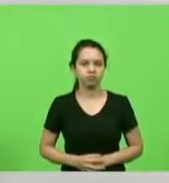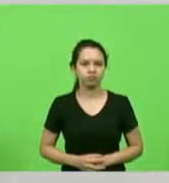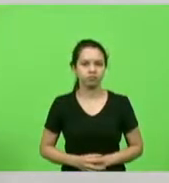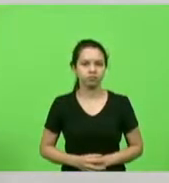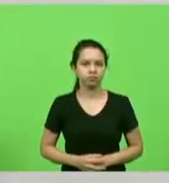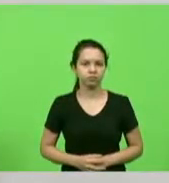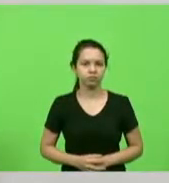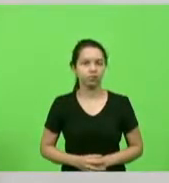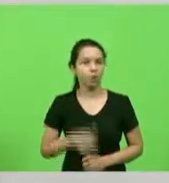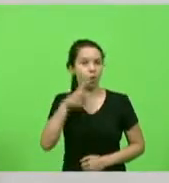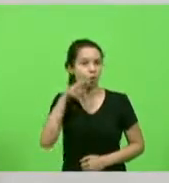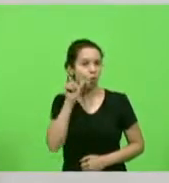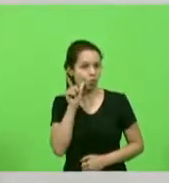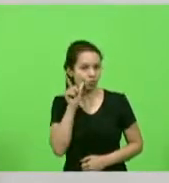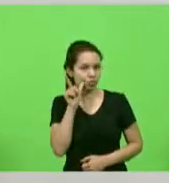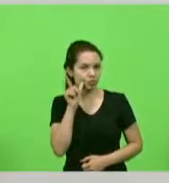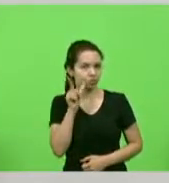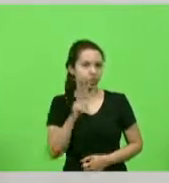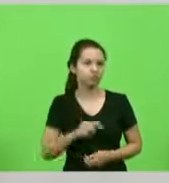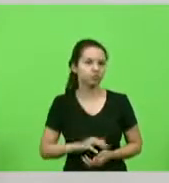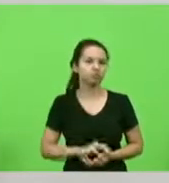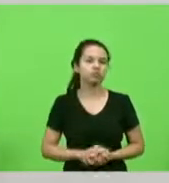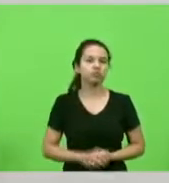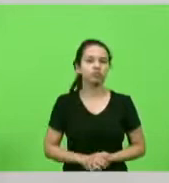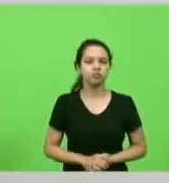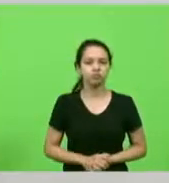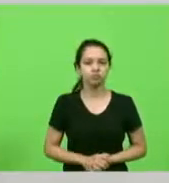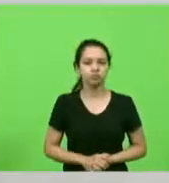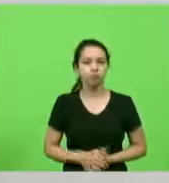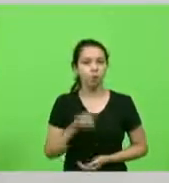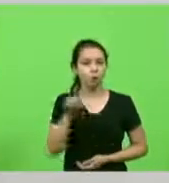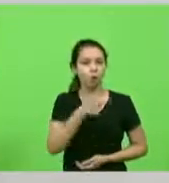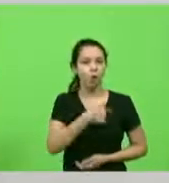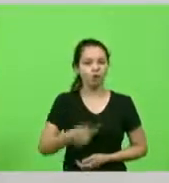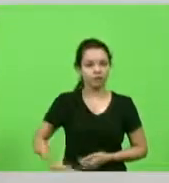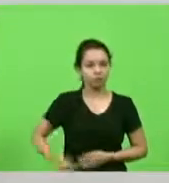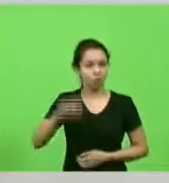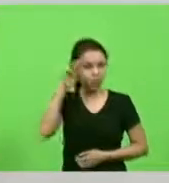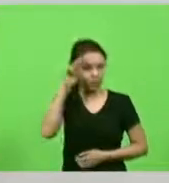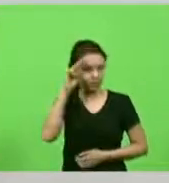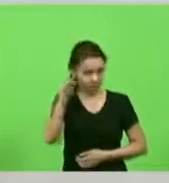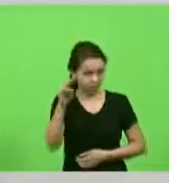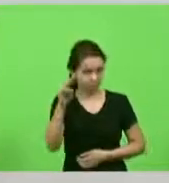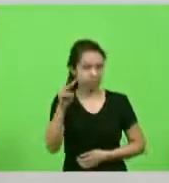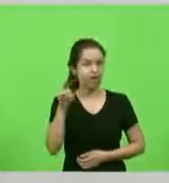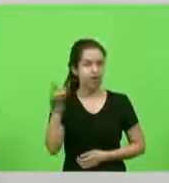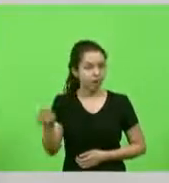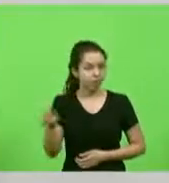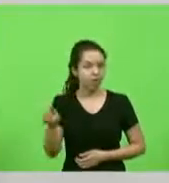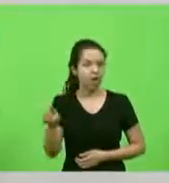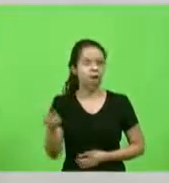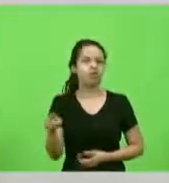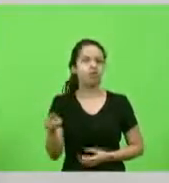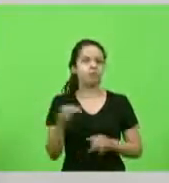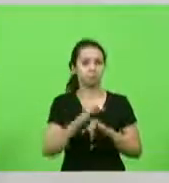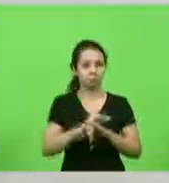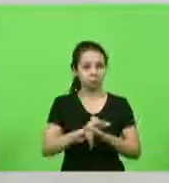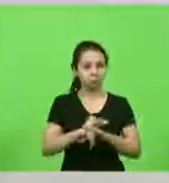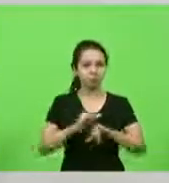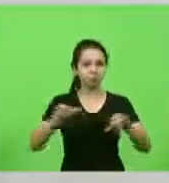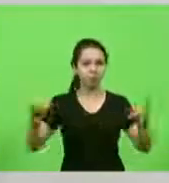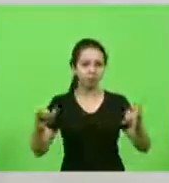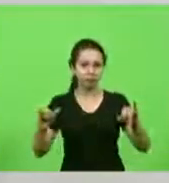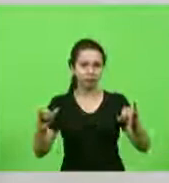ontem o governador Moisés publicou uma edição especial do